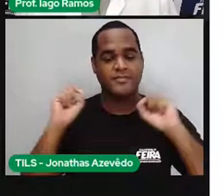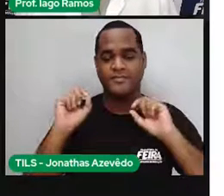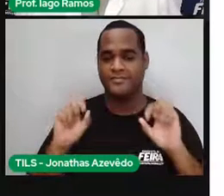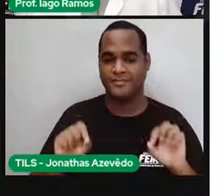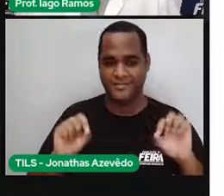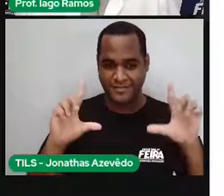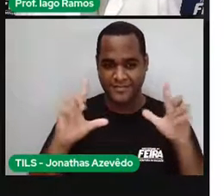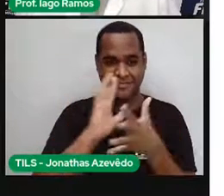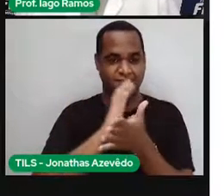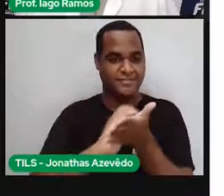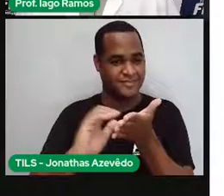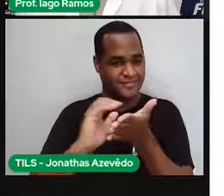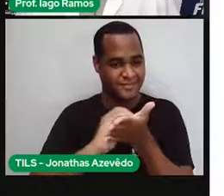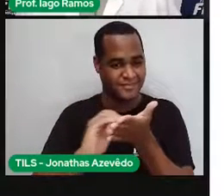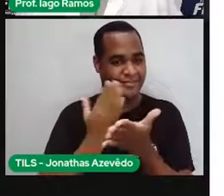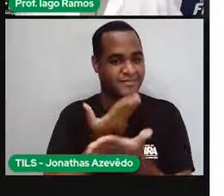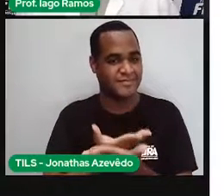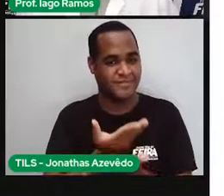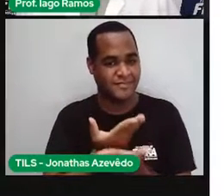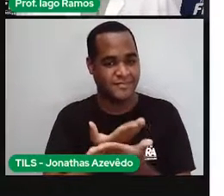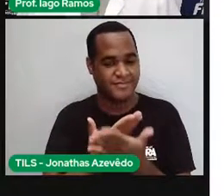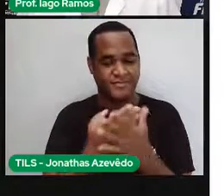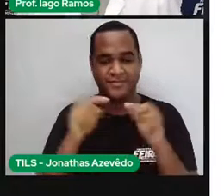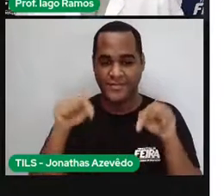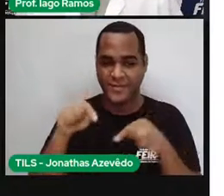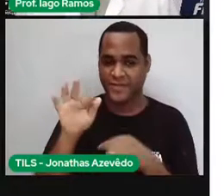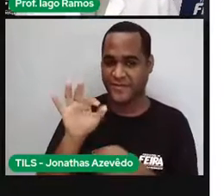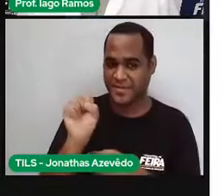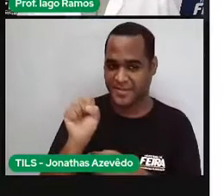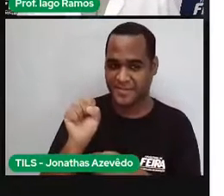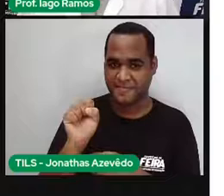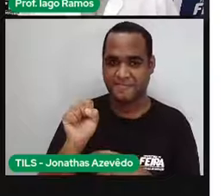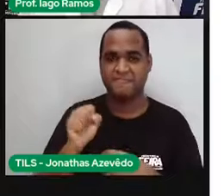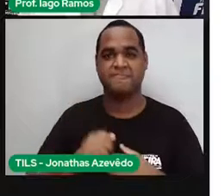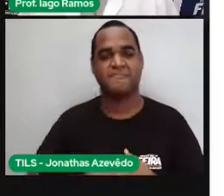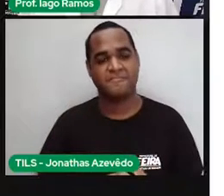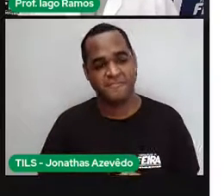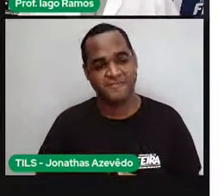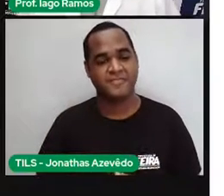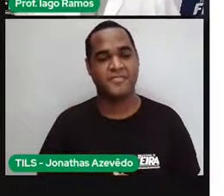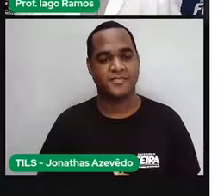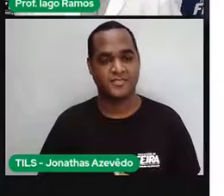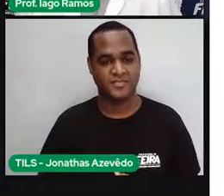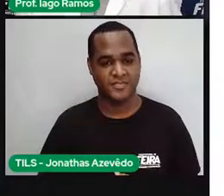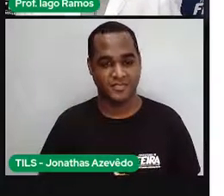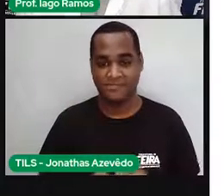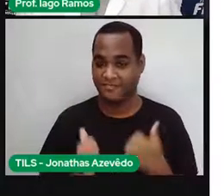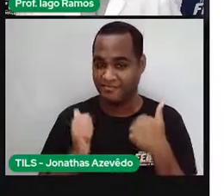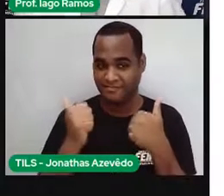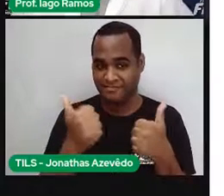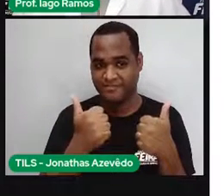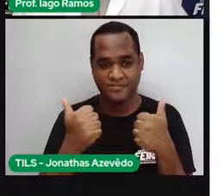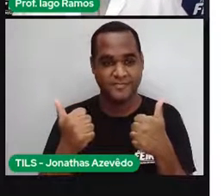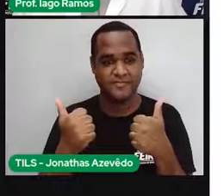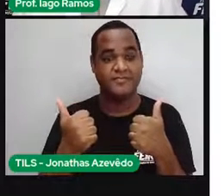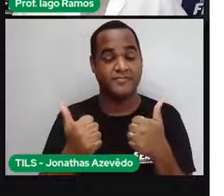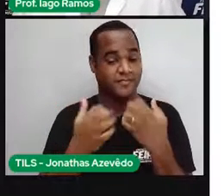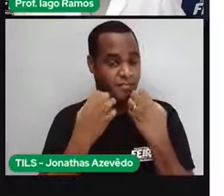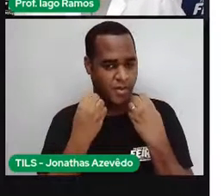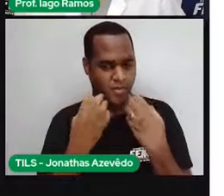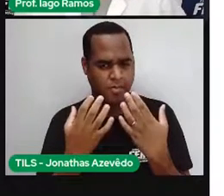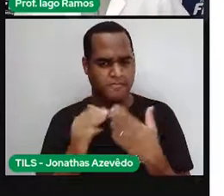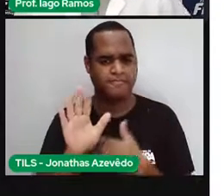da Secretaria Municipal de Educação da Nossa Querida Feira de Santana, tá bom? Bom,